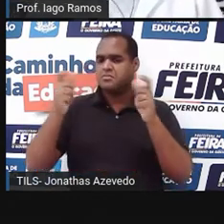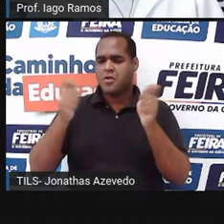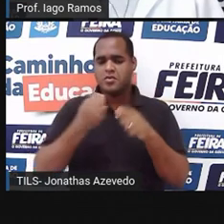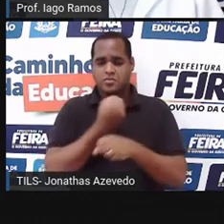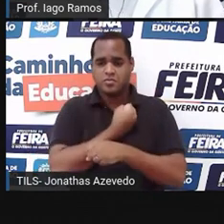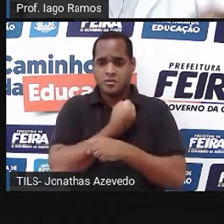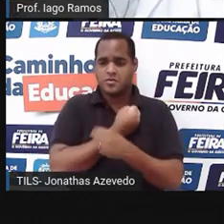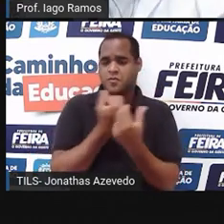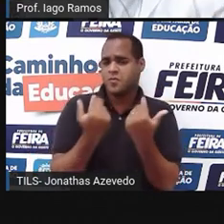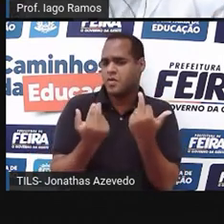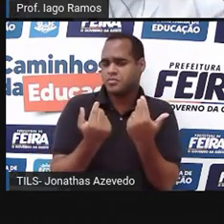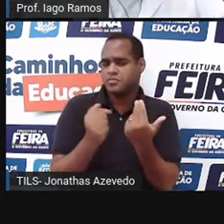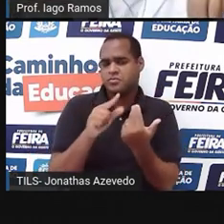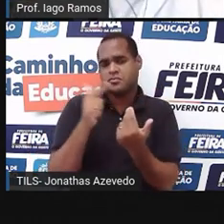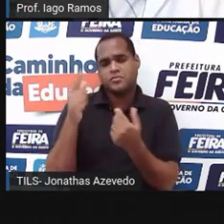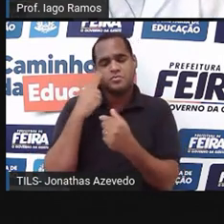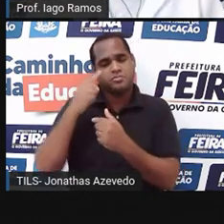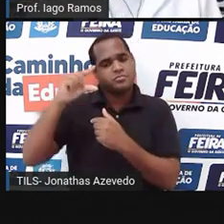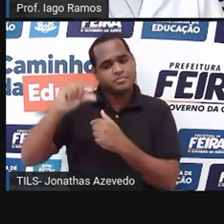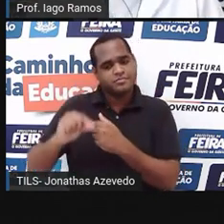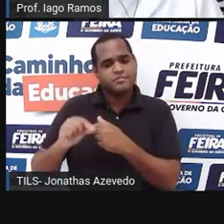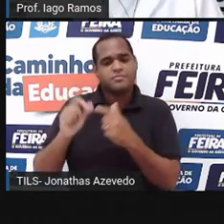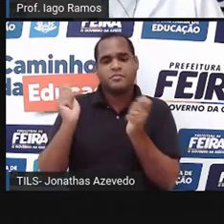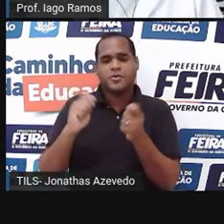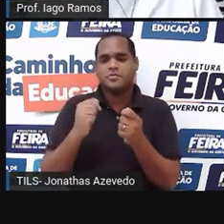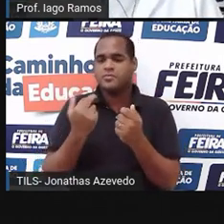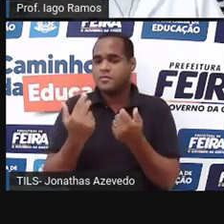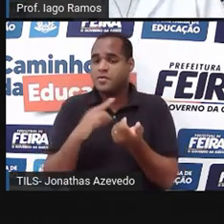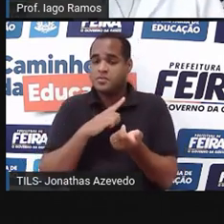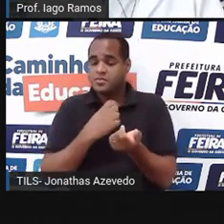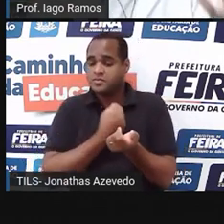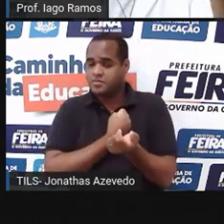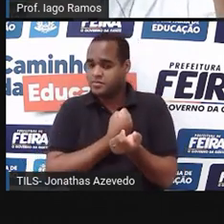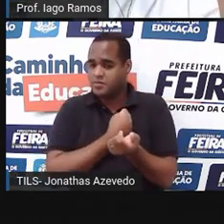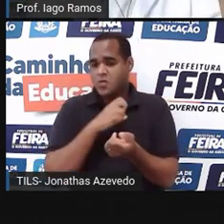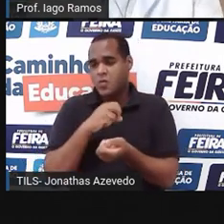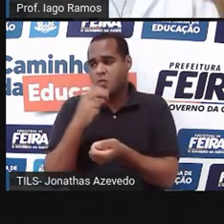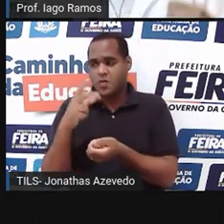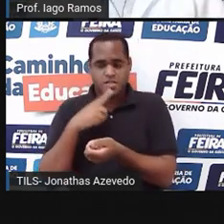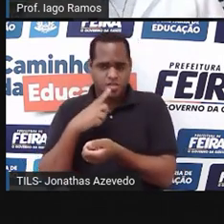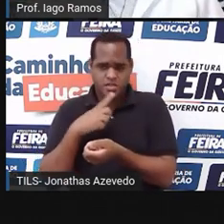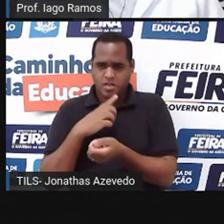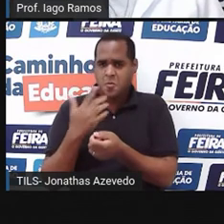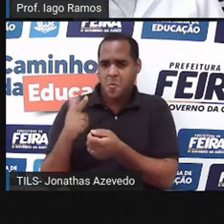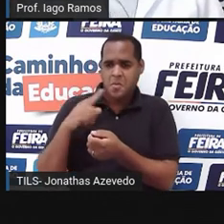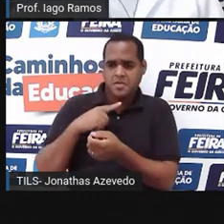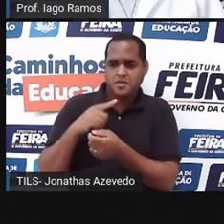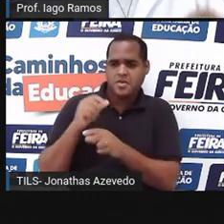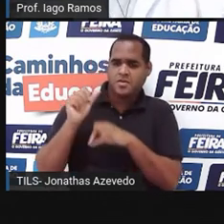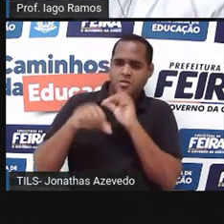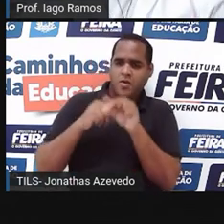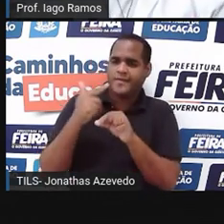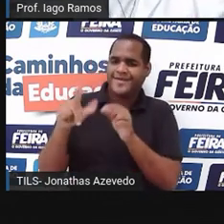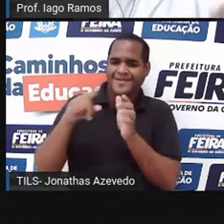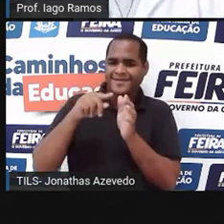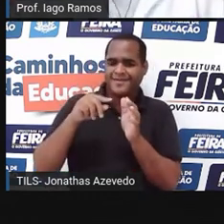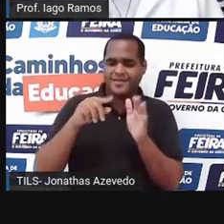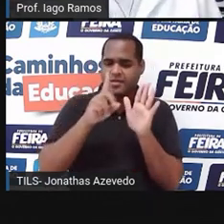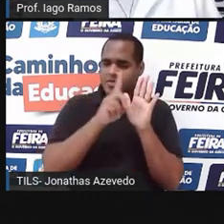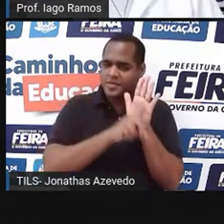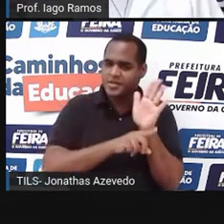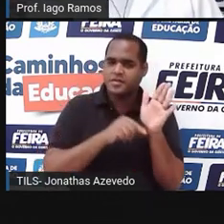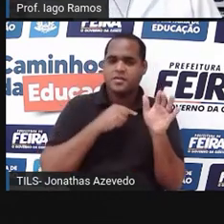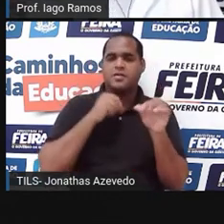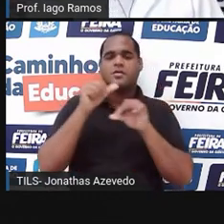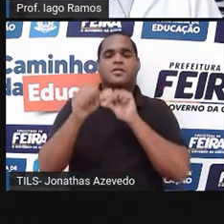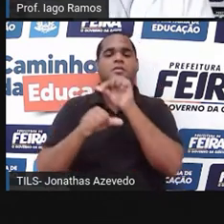número. Não há como as duas diminuírem e multiplicando pelo mesmo número. Ou um aumentar e a outra diminuir, né? Multiplicando e